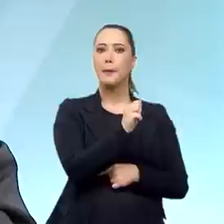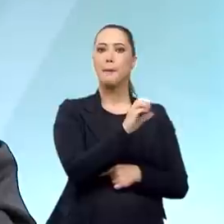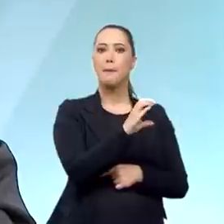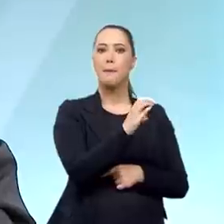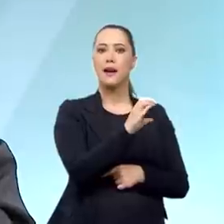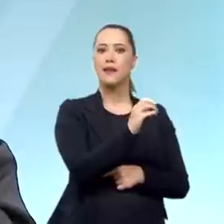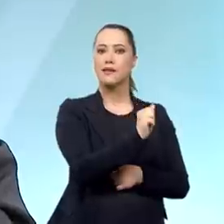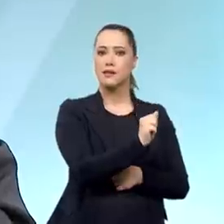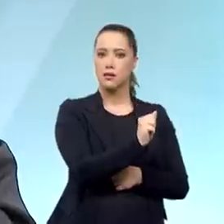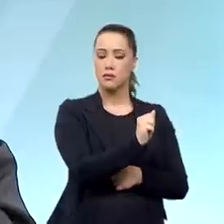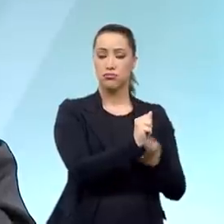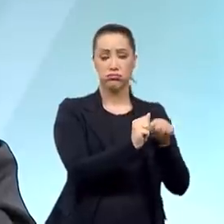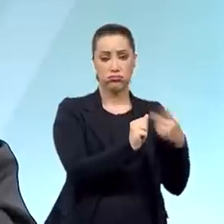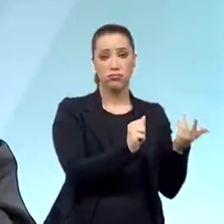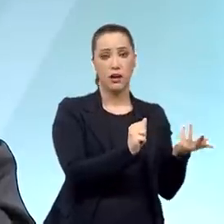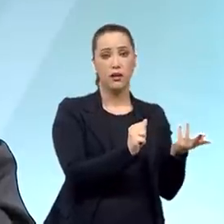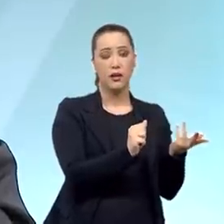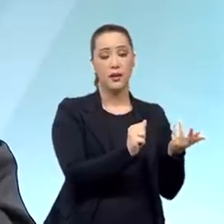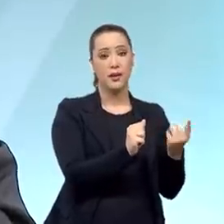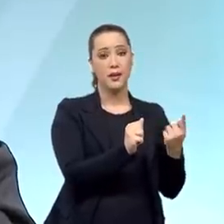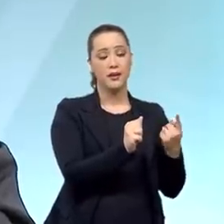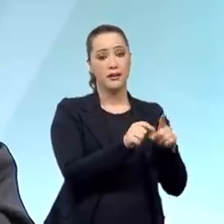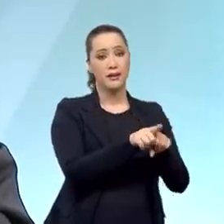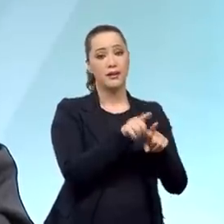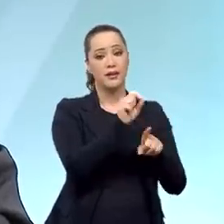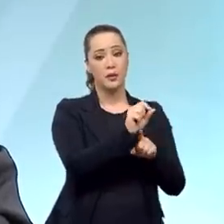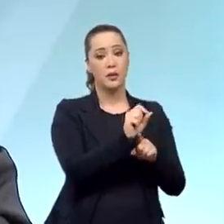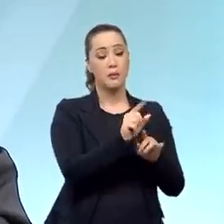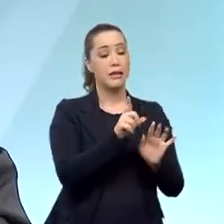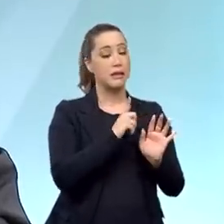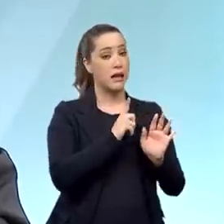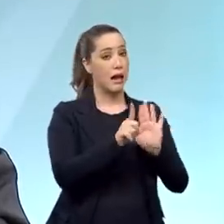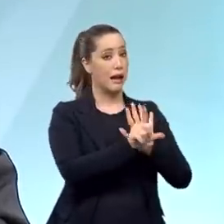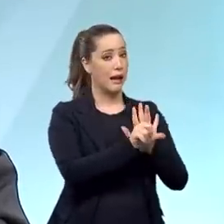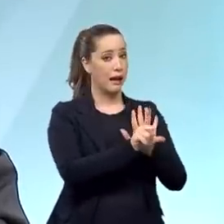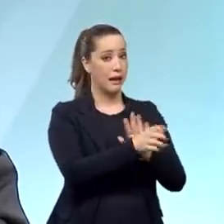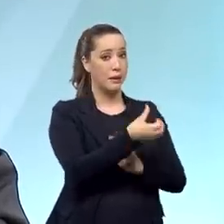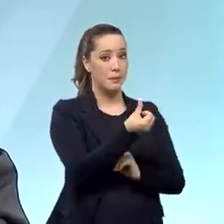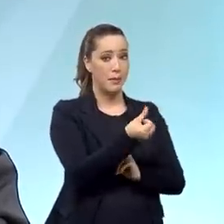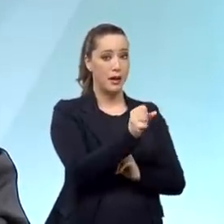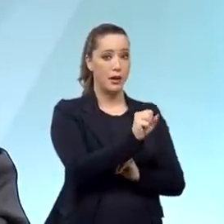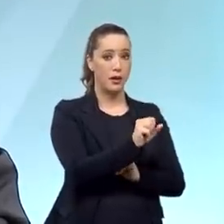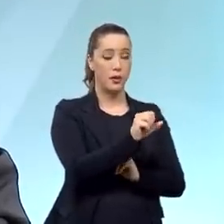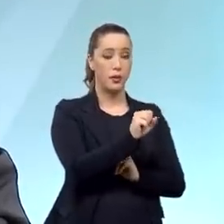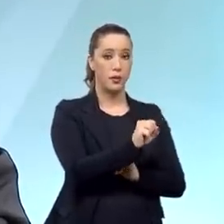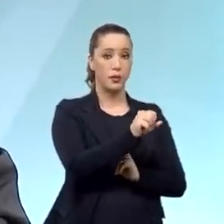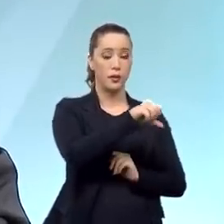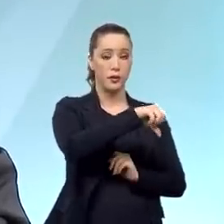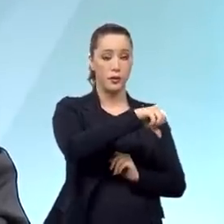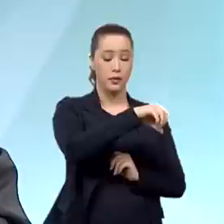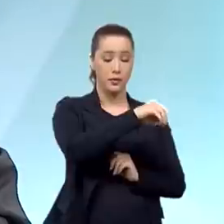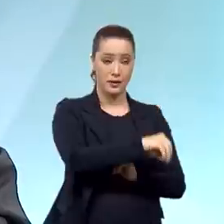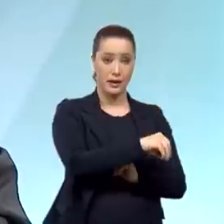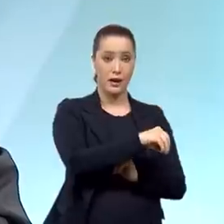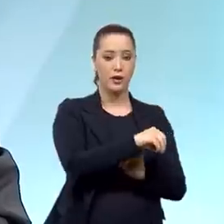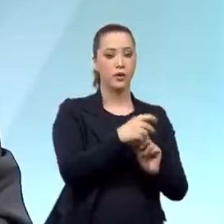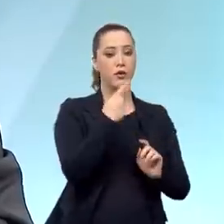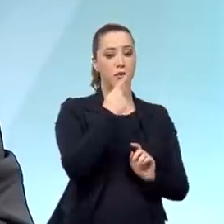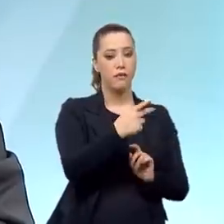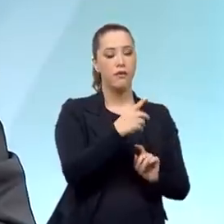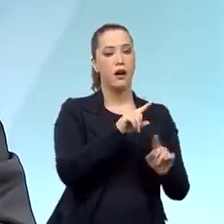digo, ele, que é uma lei, a Lei 6880, ele diz que a hierarquização é feita por círculos